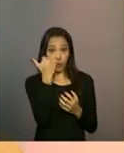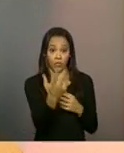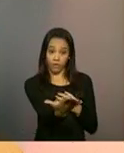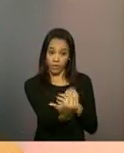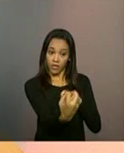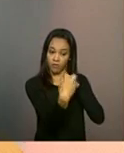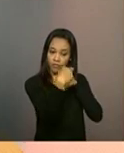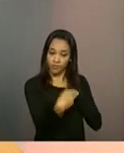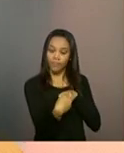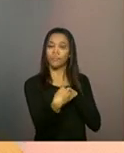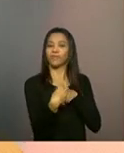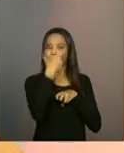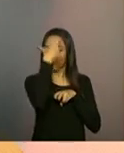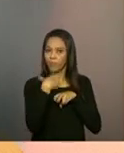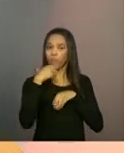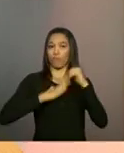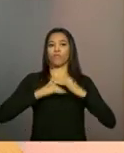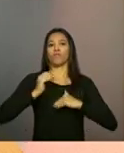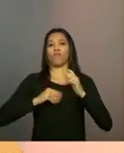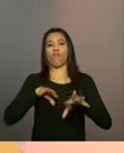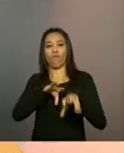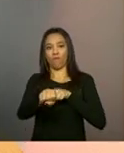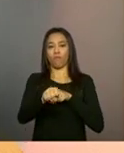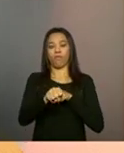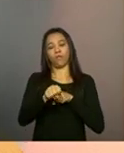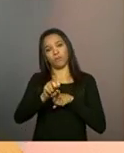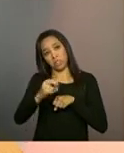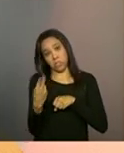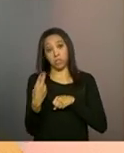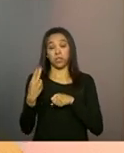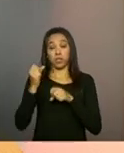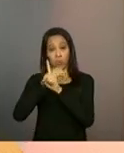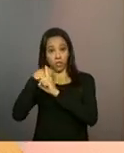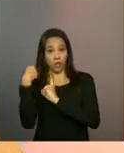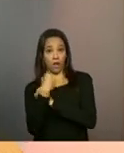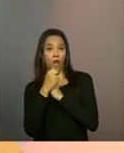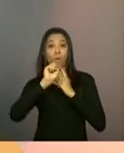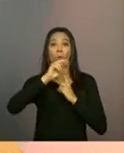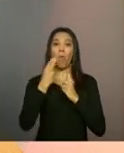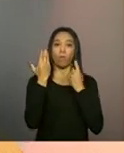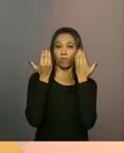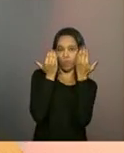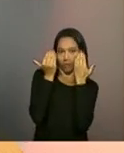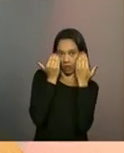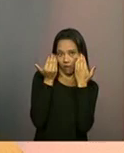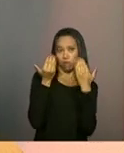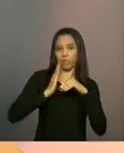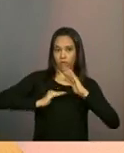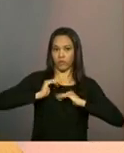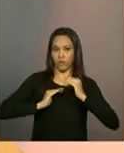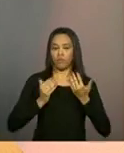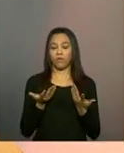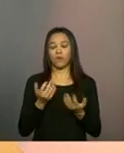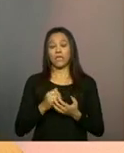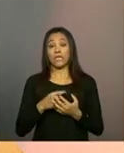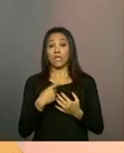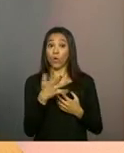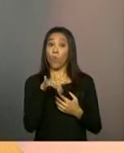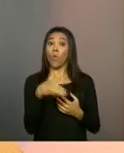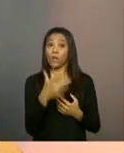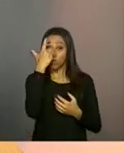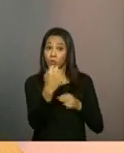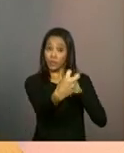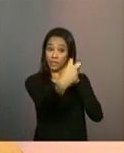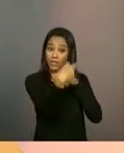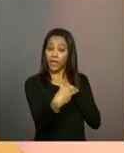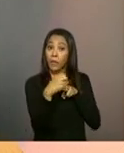pelo técnico de nível superior, seja ele o assistente social ou psicólogo. E essa acolhida, muitas vezes, é o